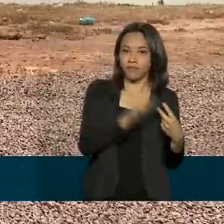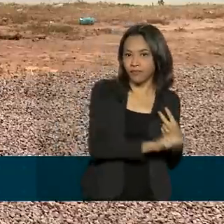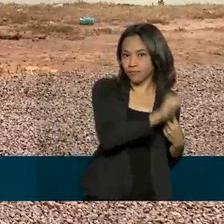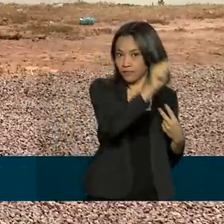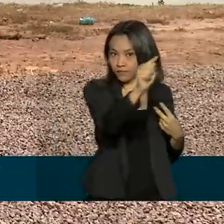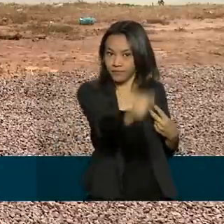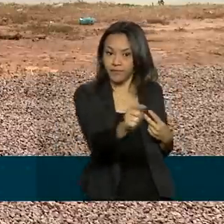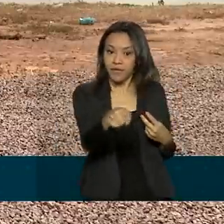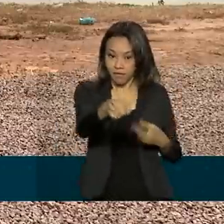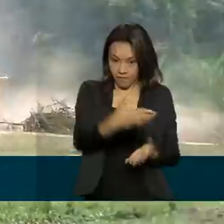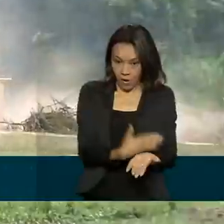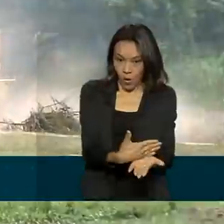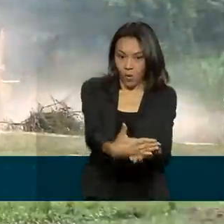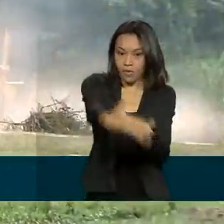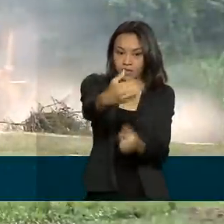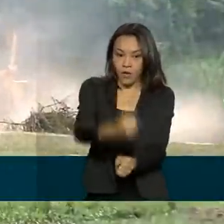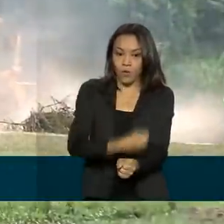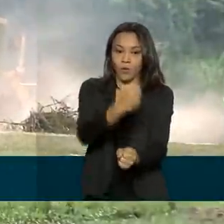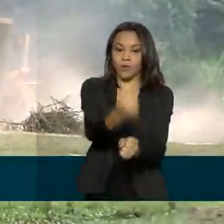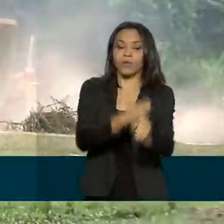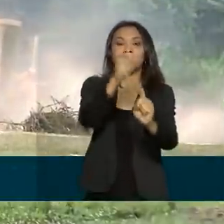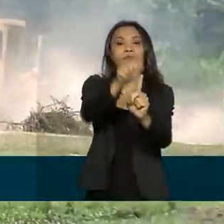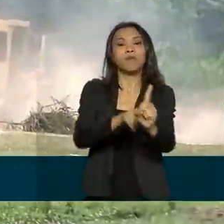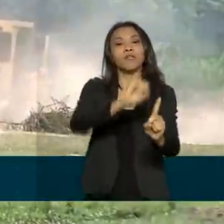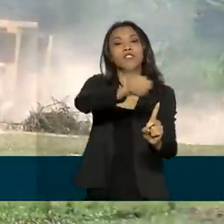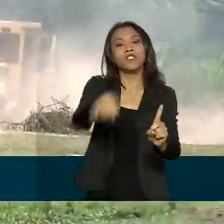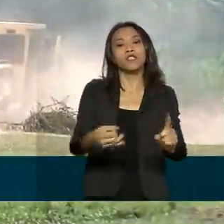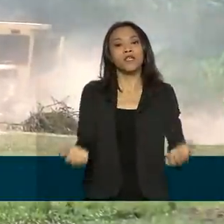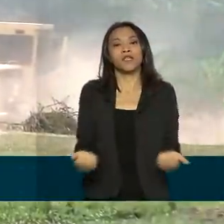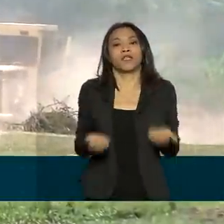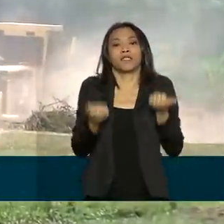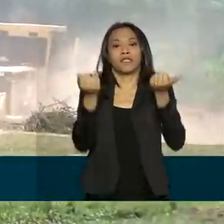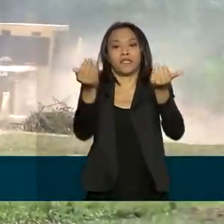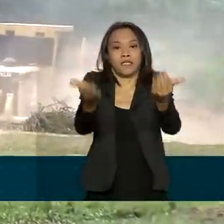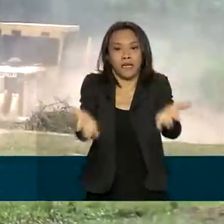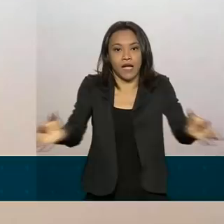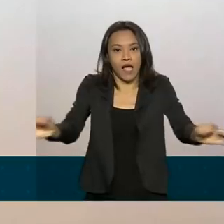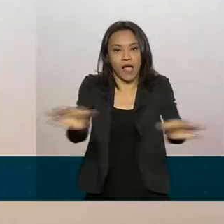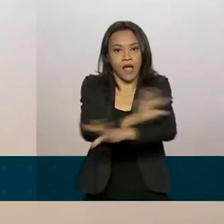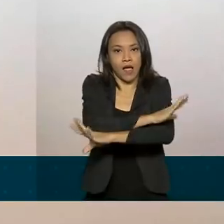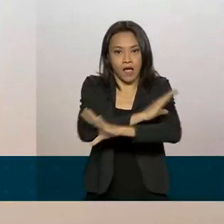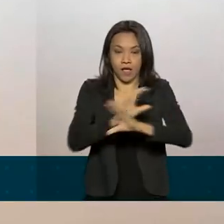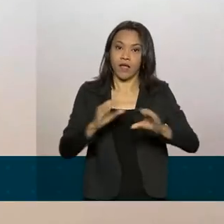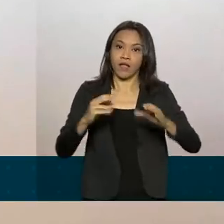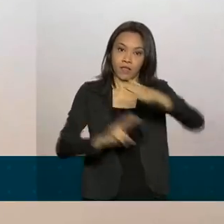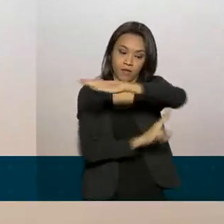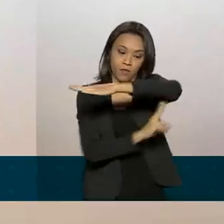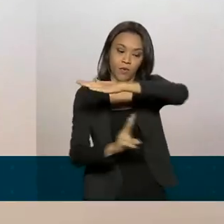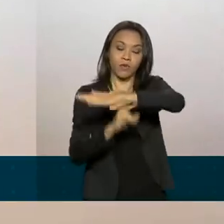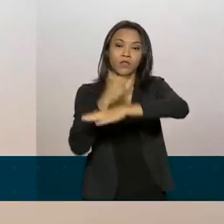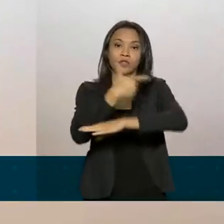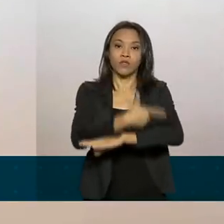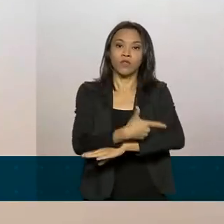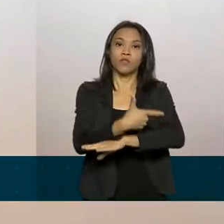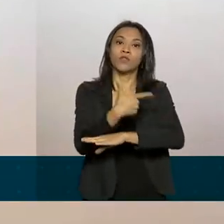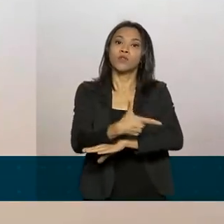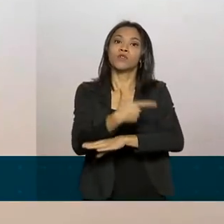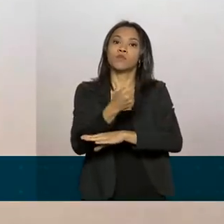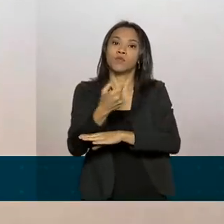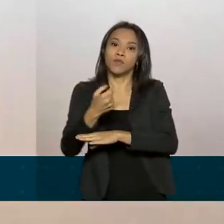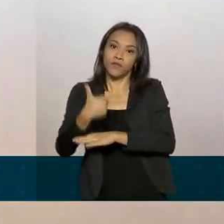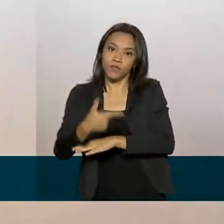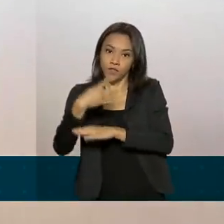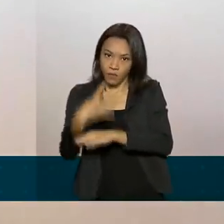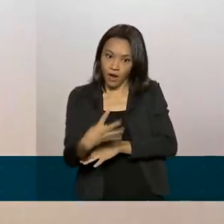começarem em janeiro e serem entregues em 2024. O investimento será de quase meio bilhão de reais